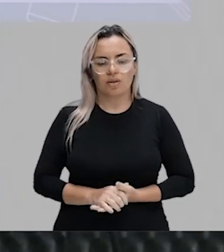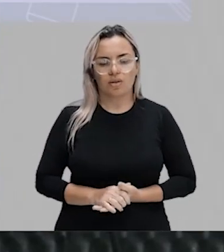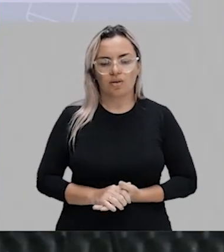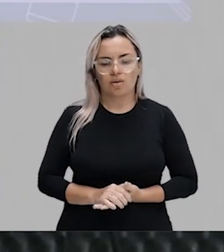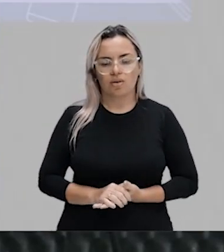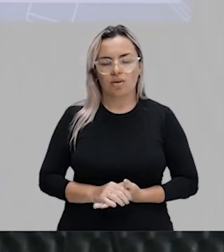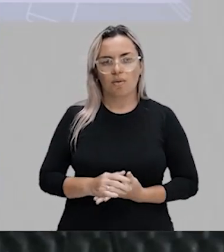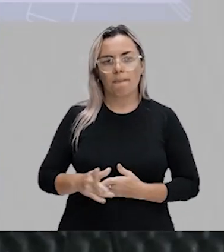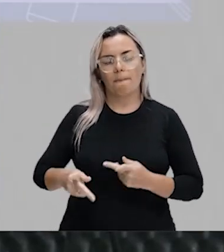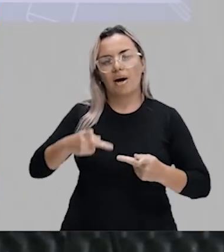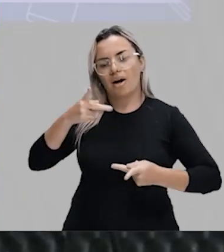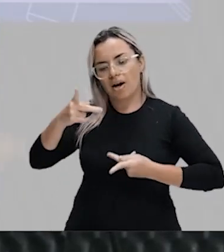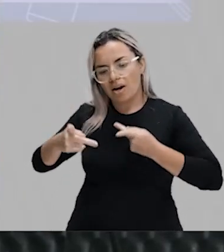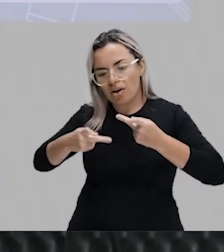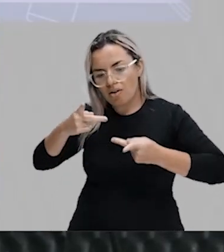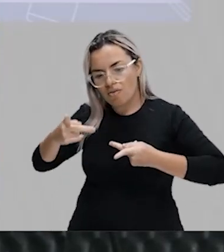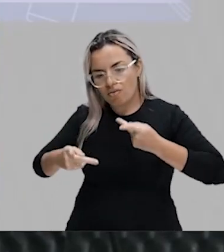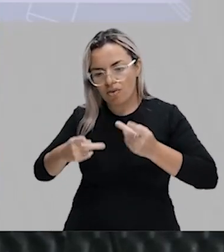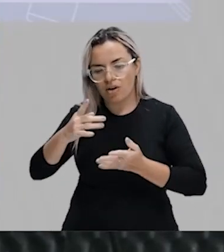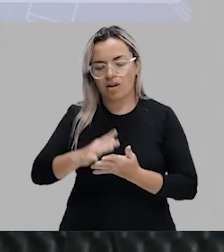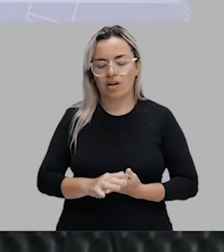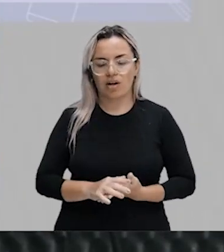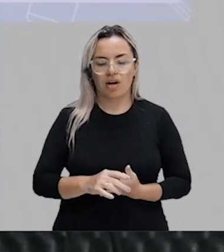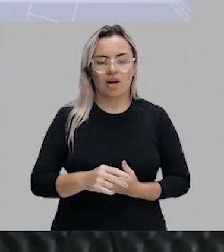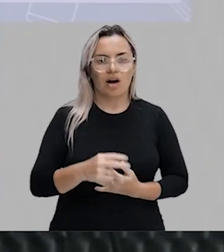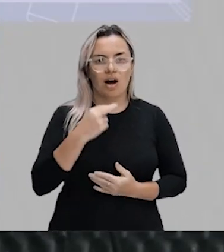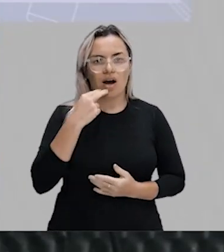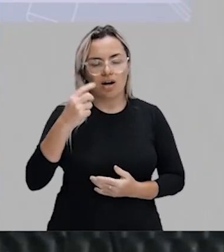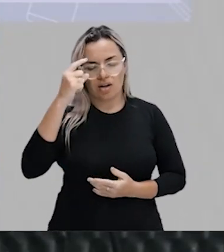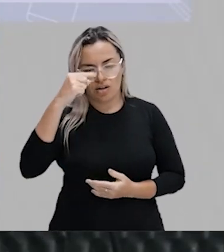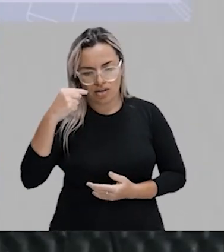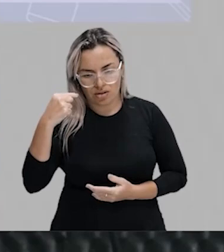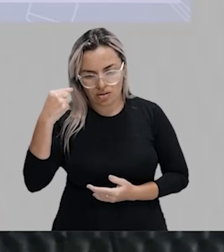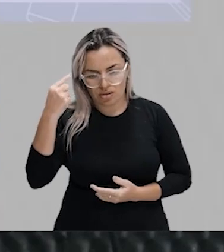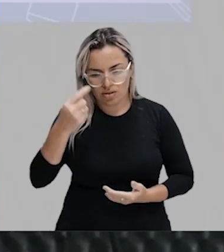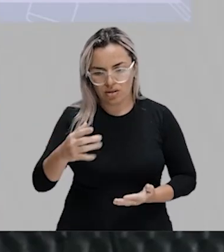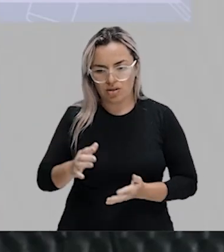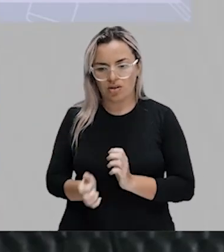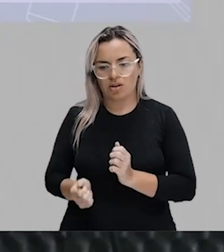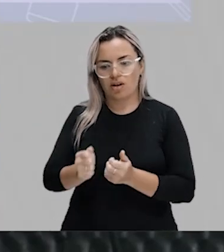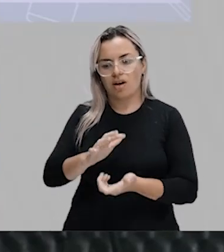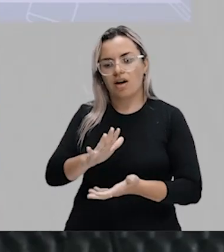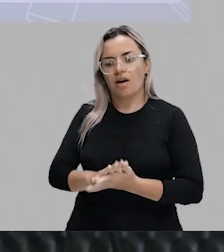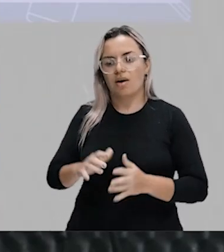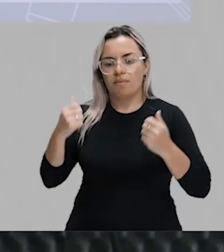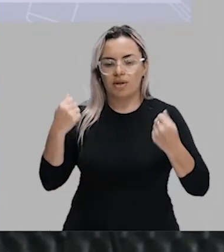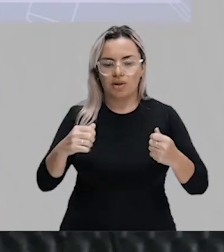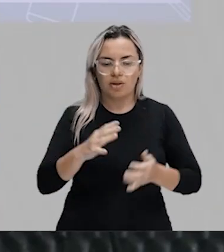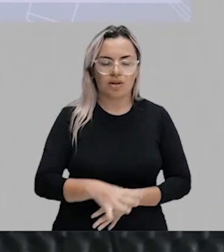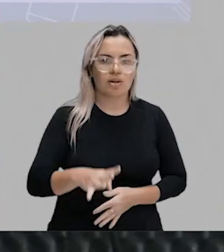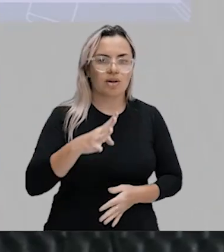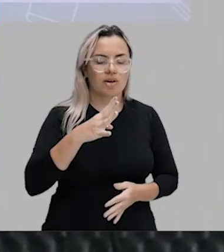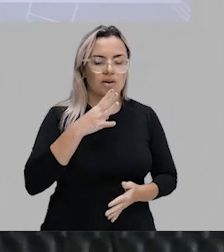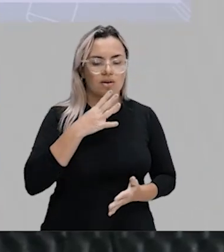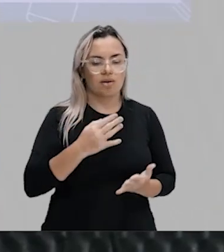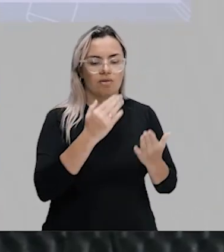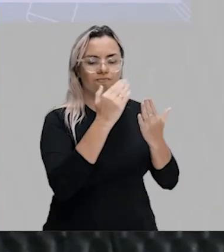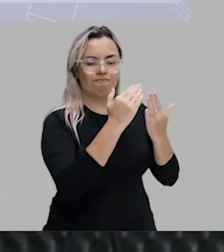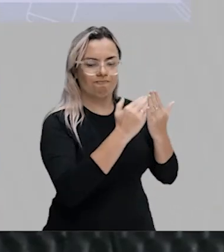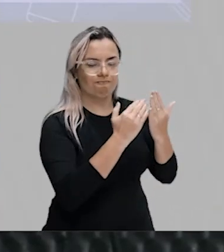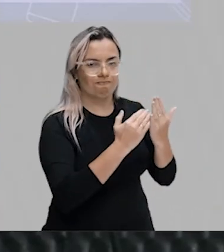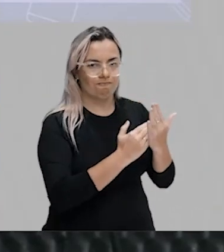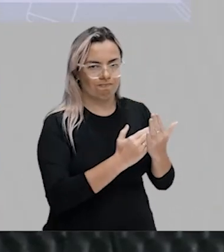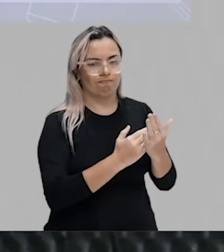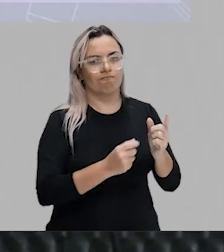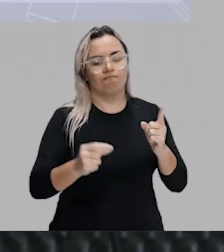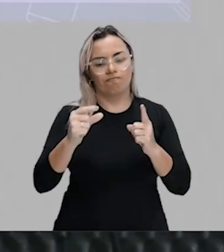fluentemente, é necessário conhecer bem o repertório de palavras mais usadas, principalmente aquelas expressões